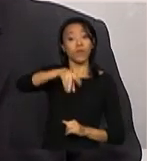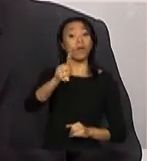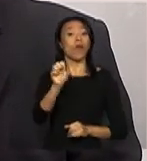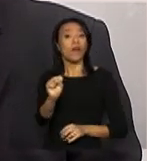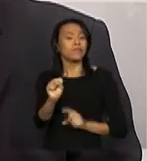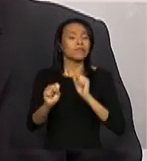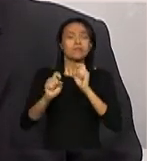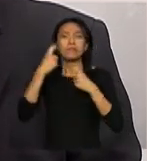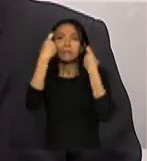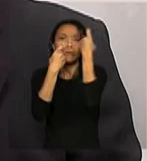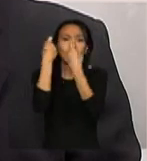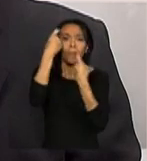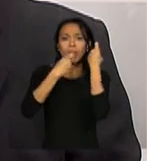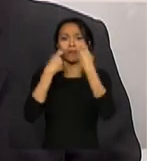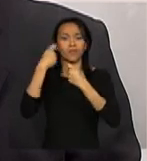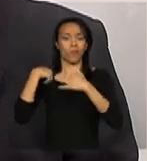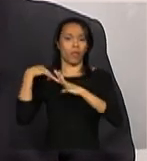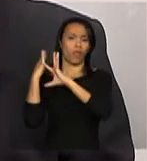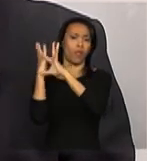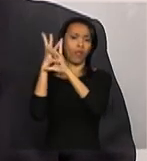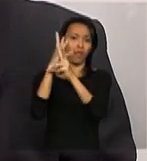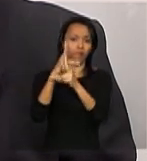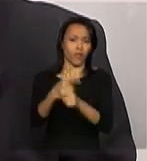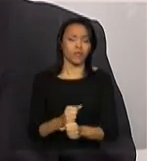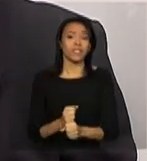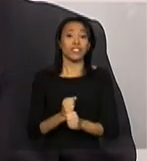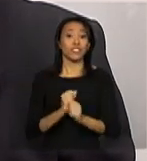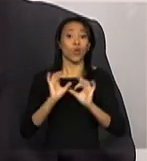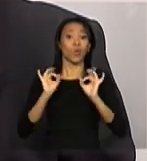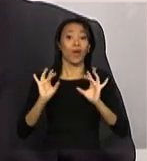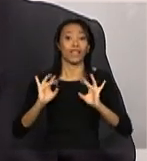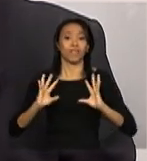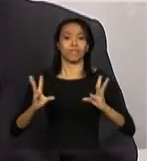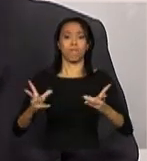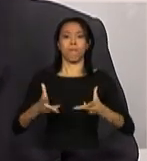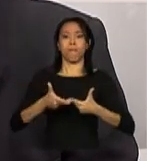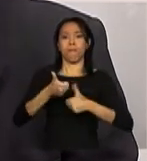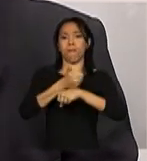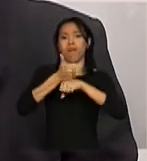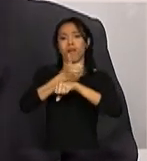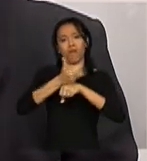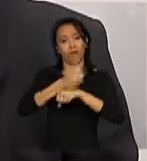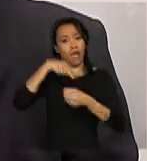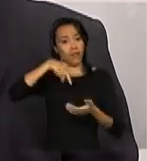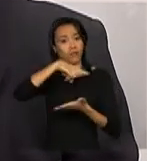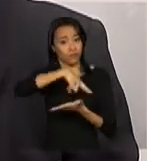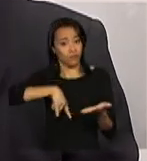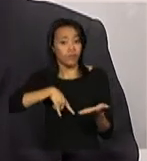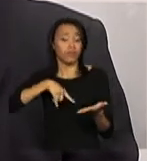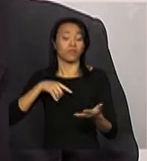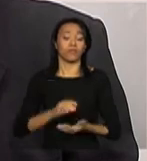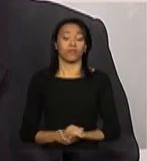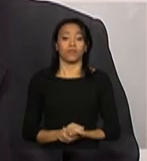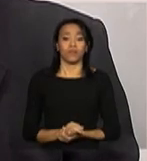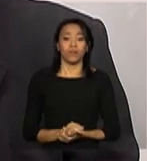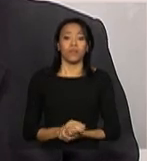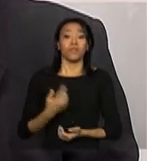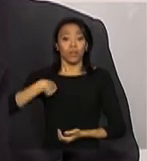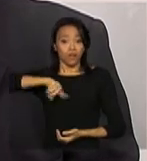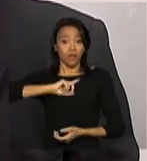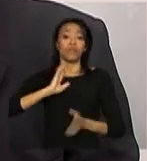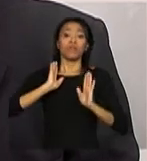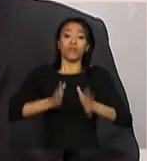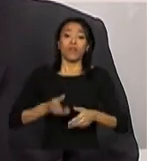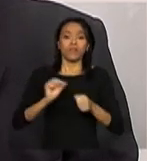de, ao longo desses anos, de aperfeiçoar esse demonstrativo. E nós fizemos um